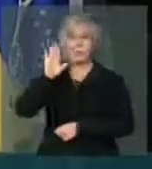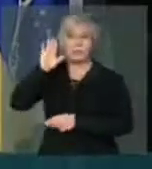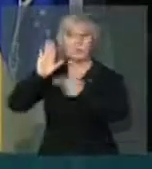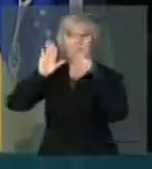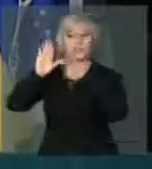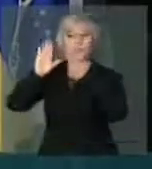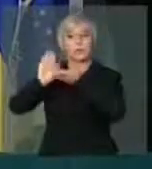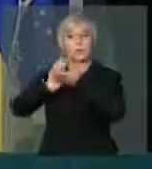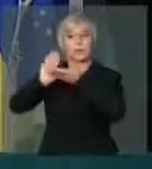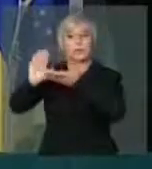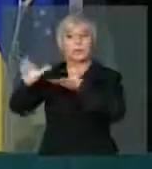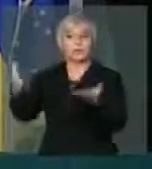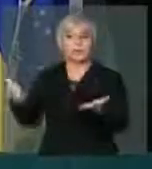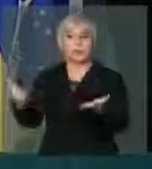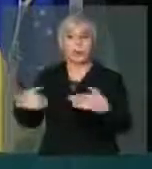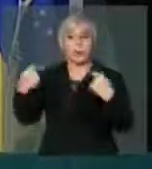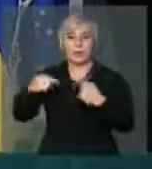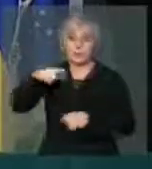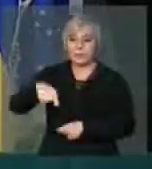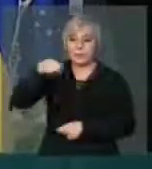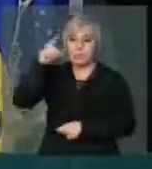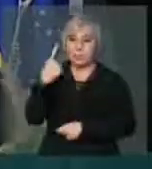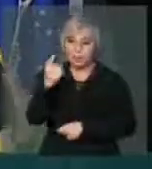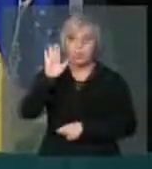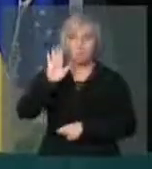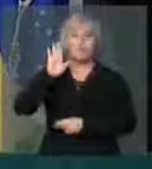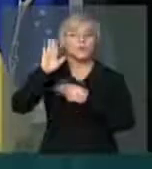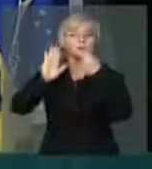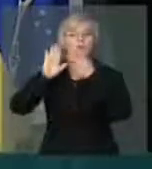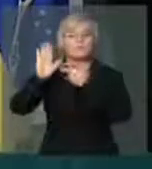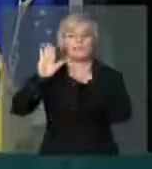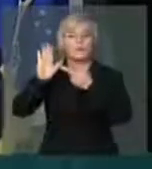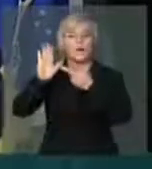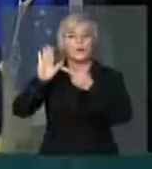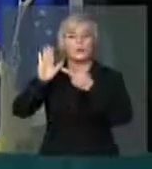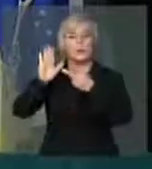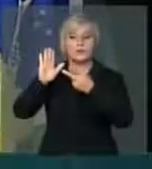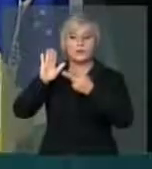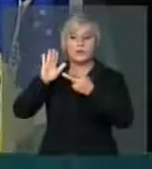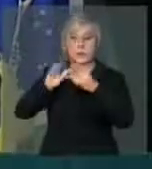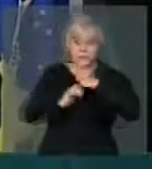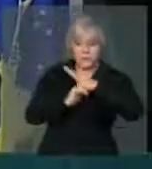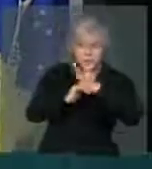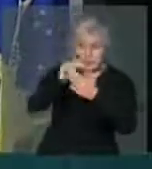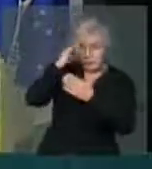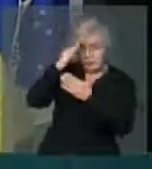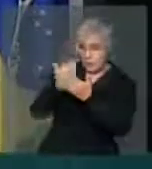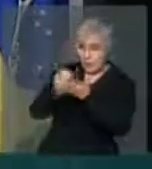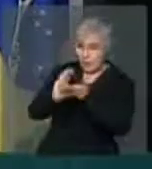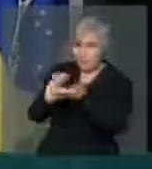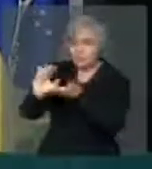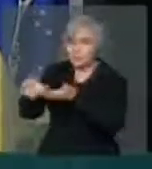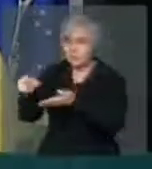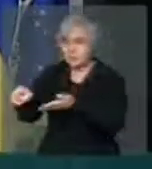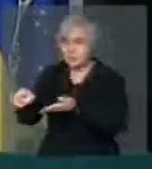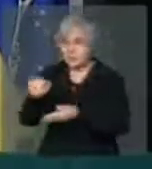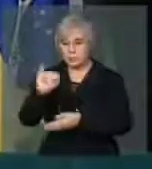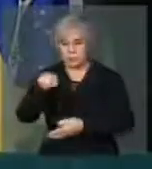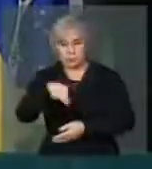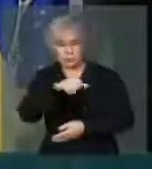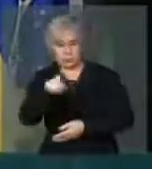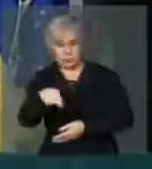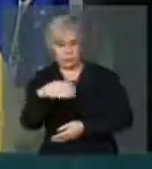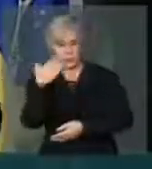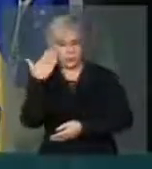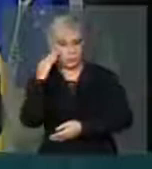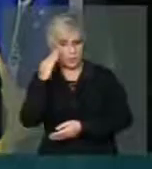para doar. Ela tem que escolher aquela que ela acredita. Se a casa entende que a empresa